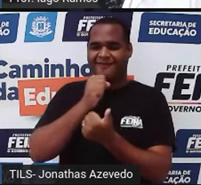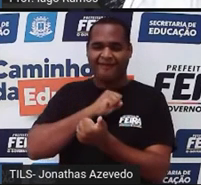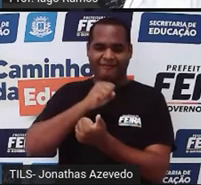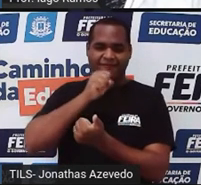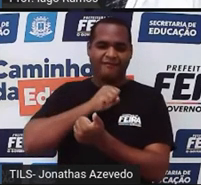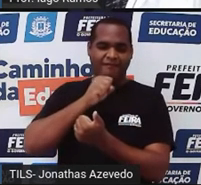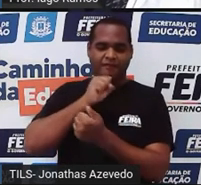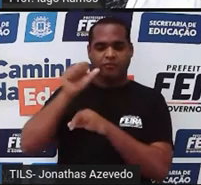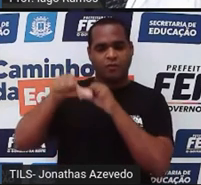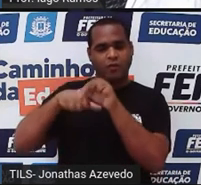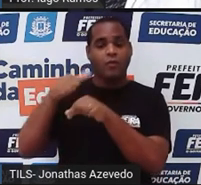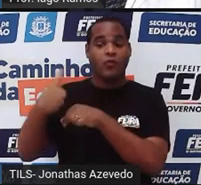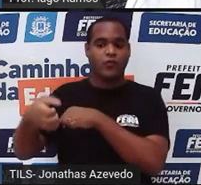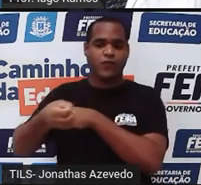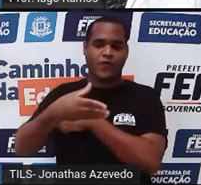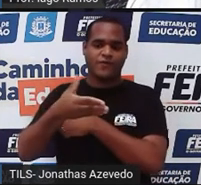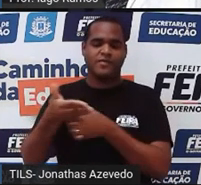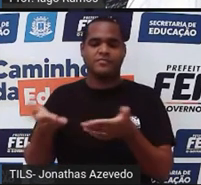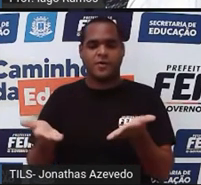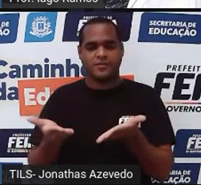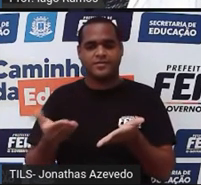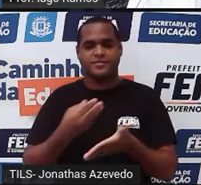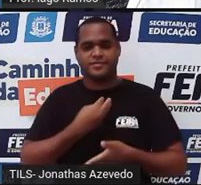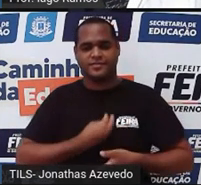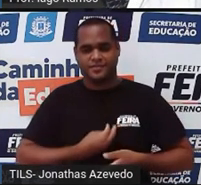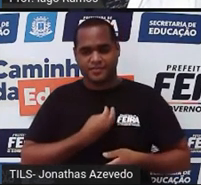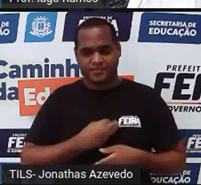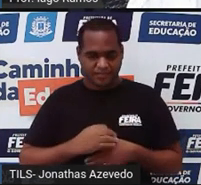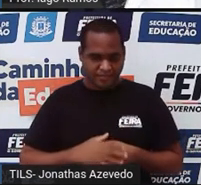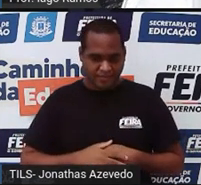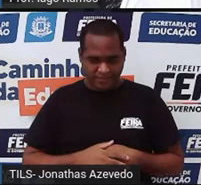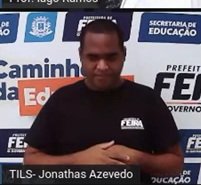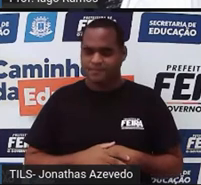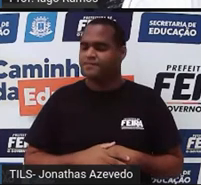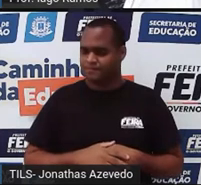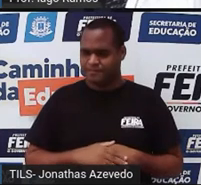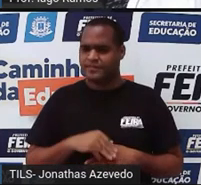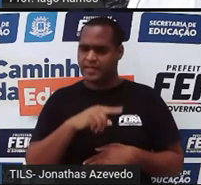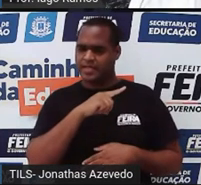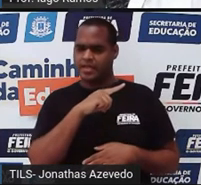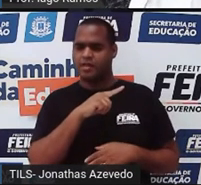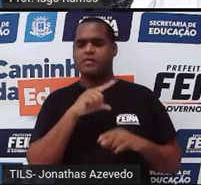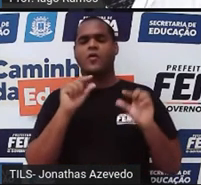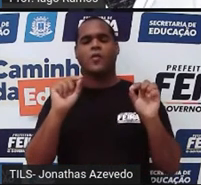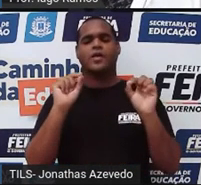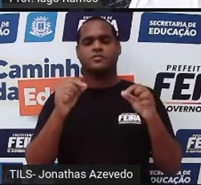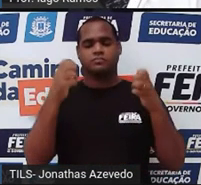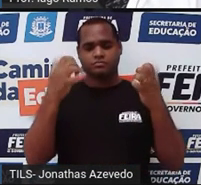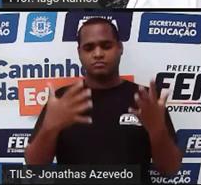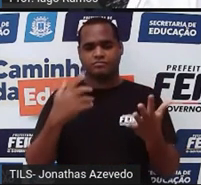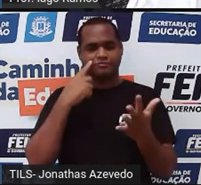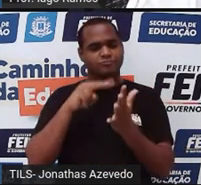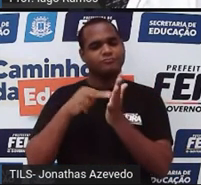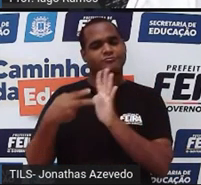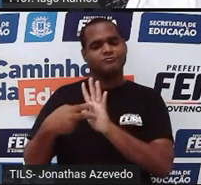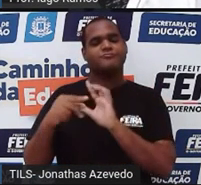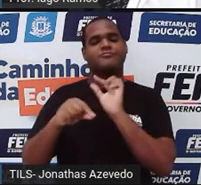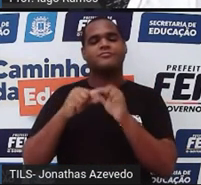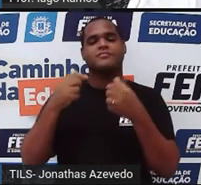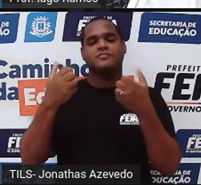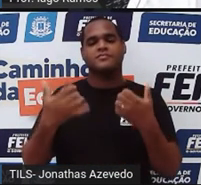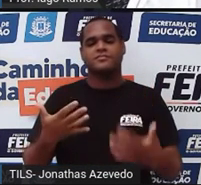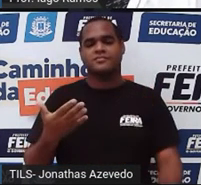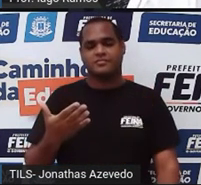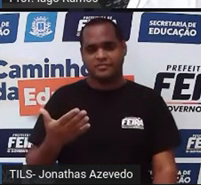antigas e aí a gente tem nessa placa a seguinte configuração, a gente